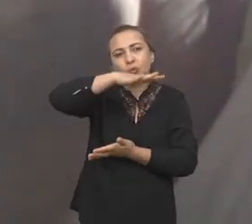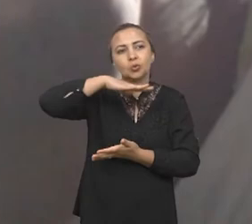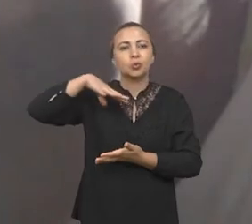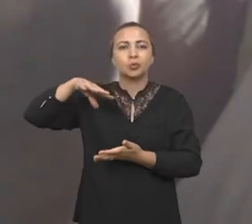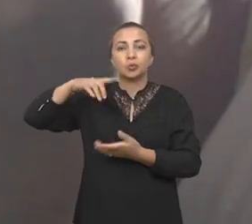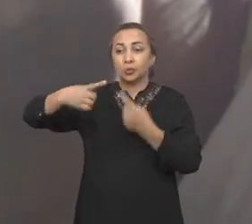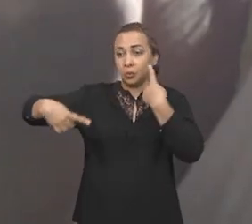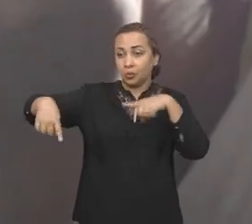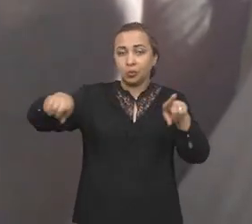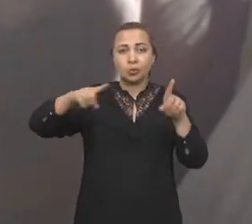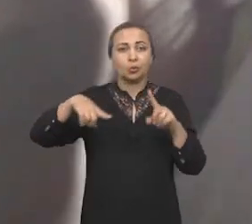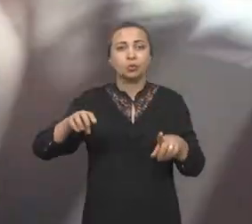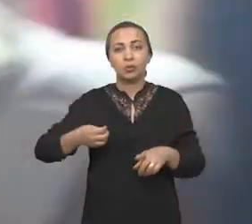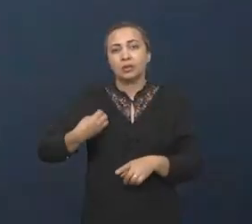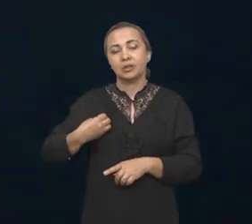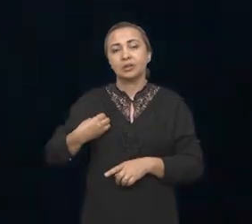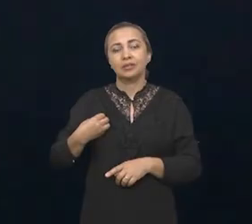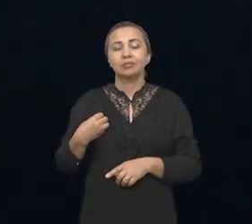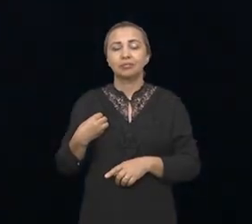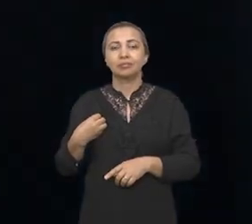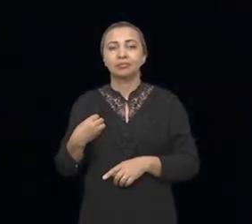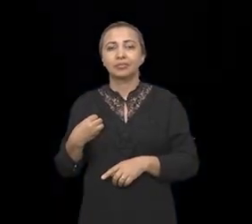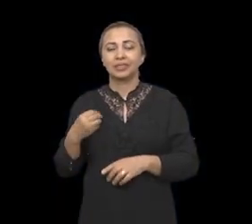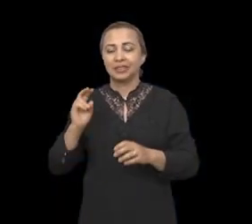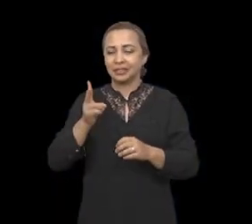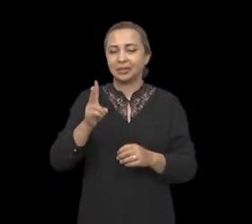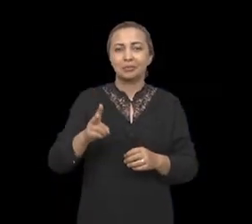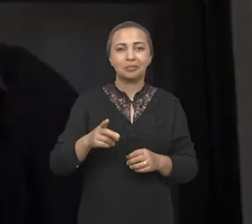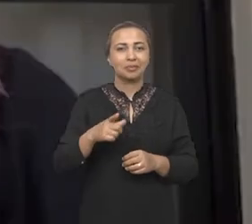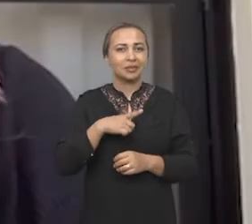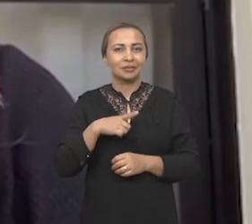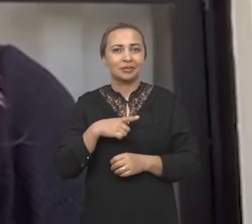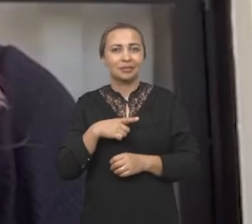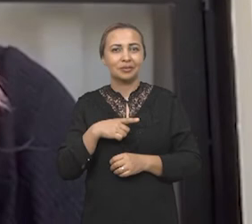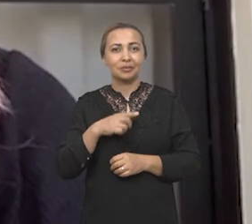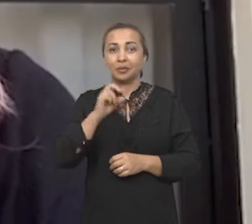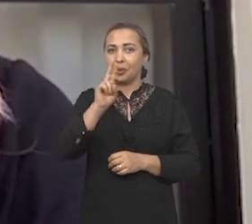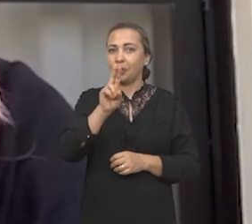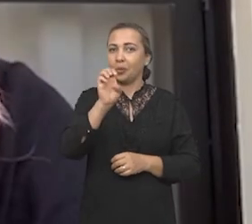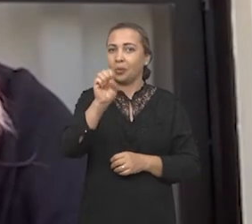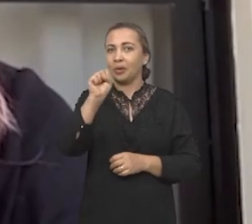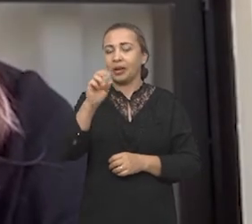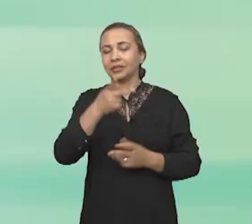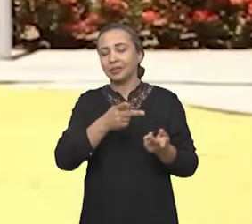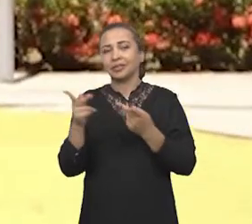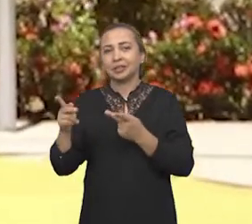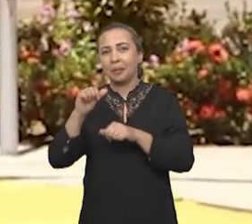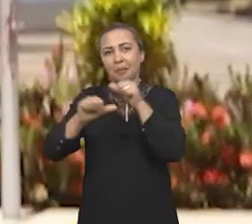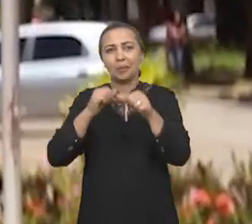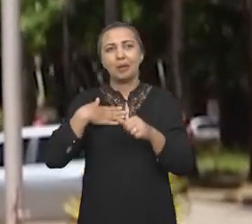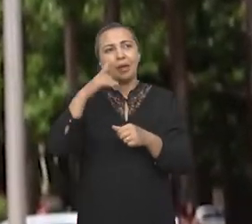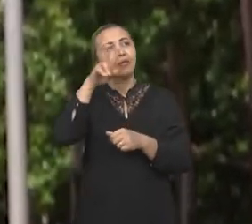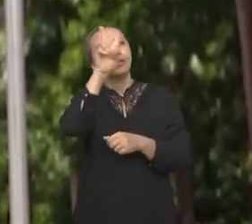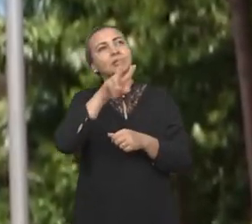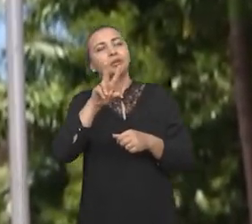dos outros, esteja lá ativo. Com certeza essa visita à UESC mudou muito a minha visão sobre astronomia,